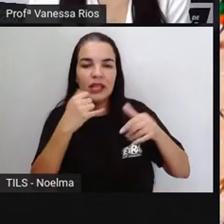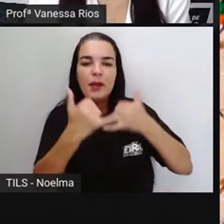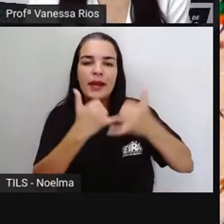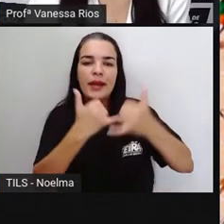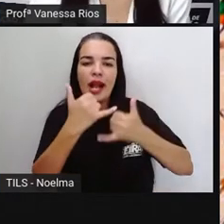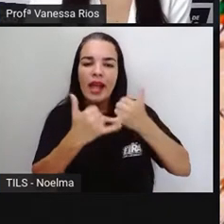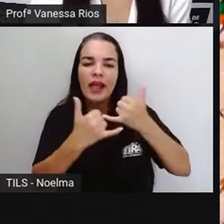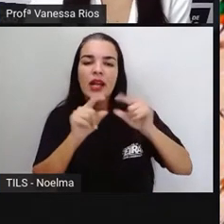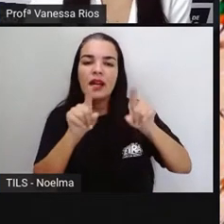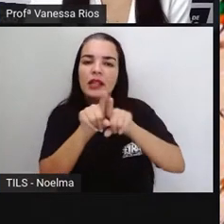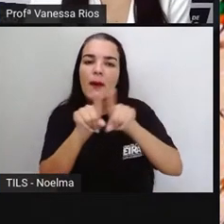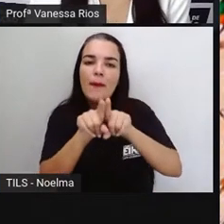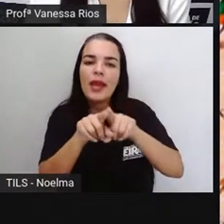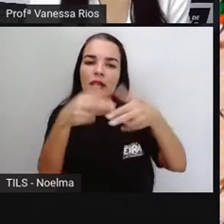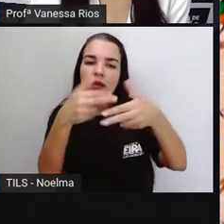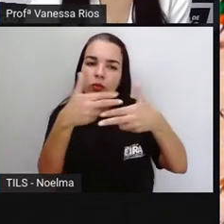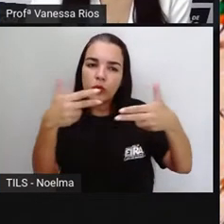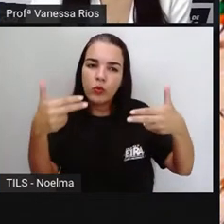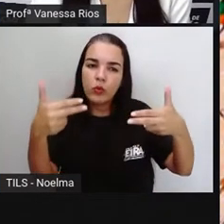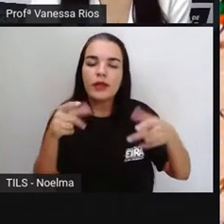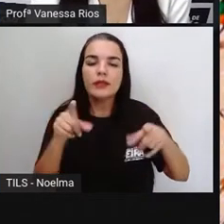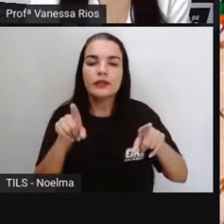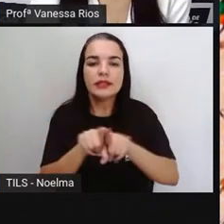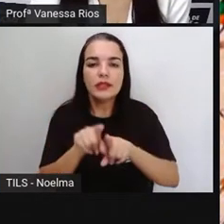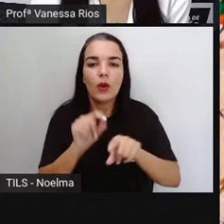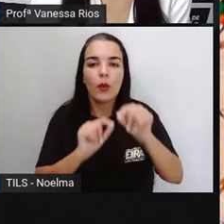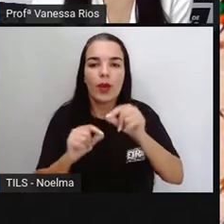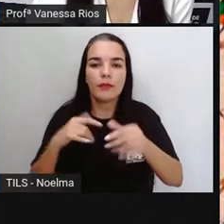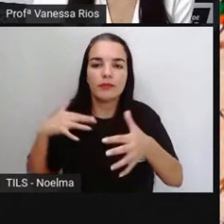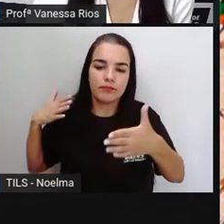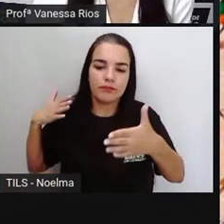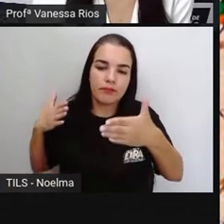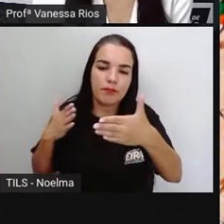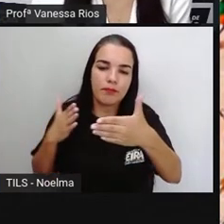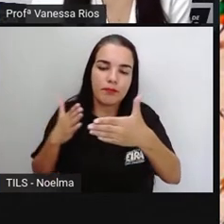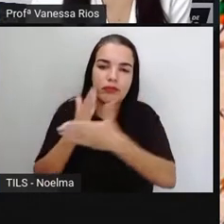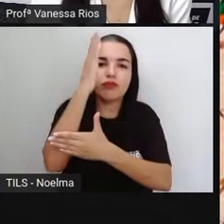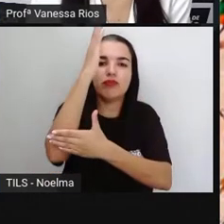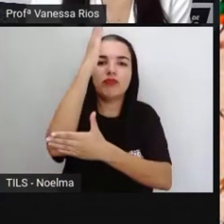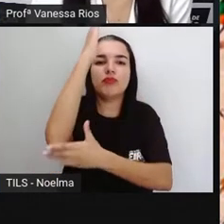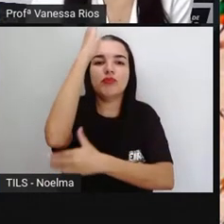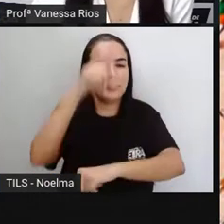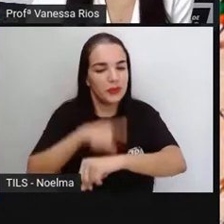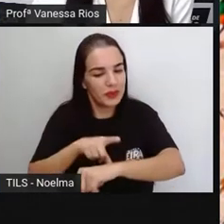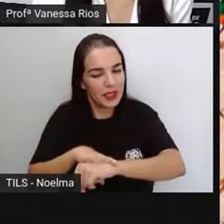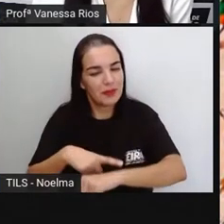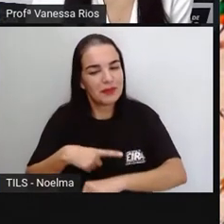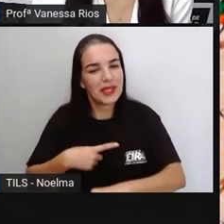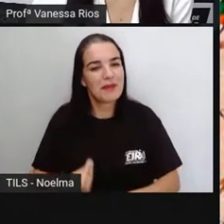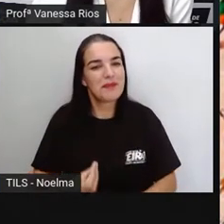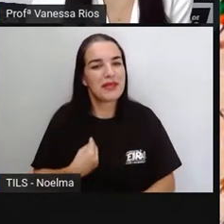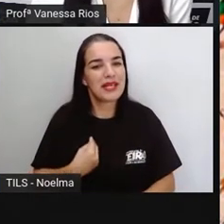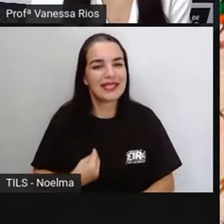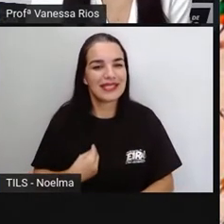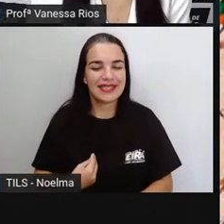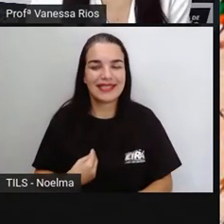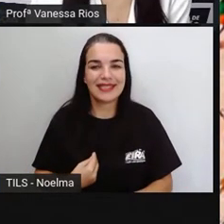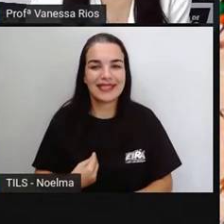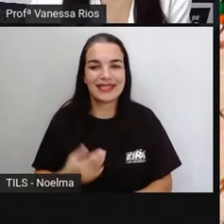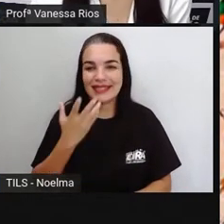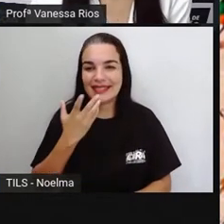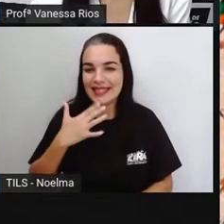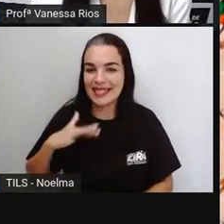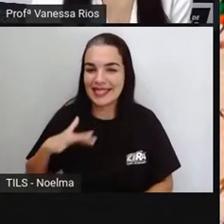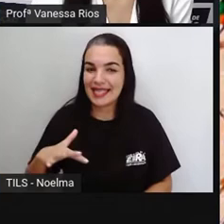brinquedos que ultrapassaram as barreiras do tempo e que estão presentes na vida das crianças, na vida das